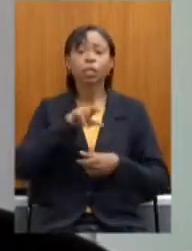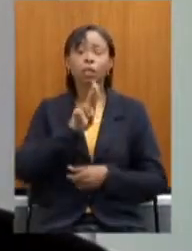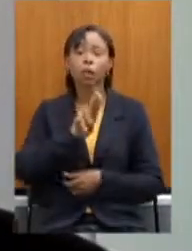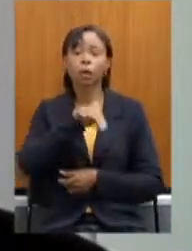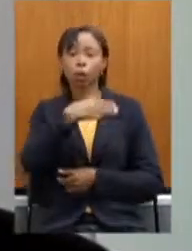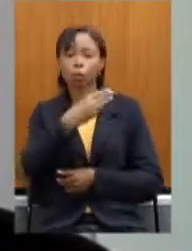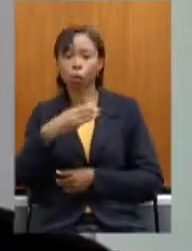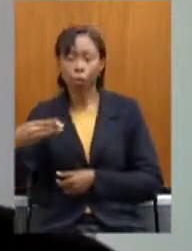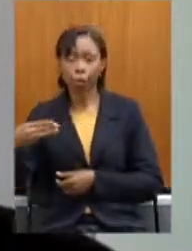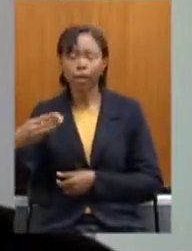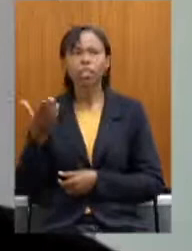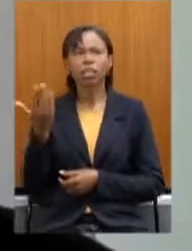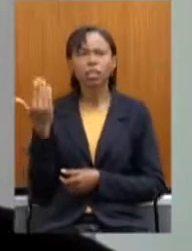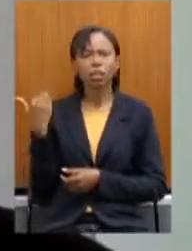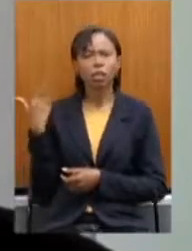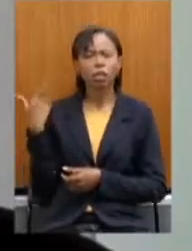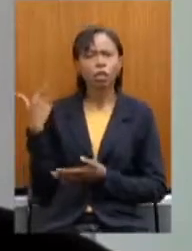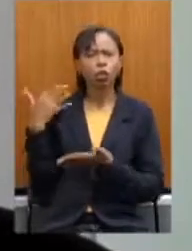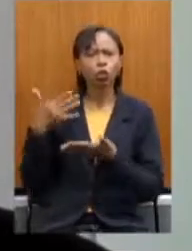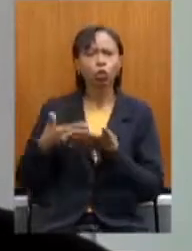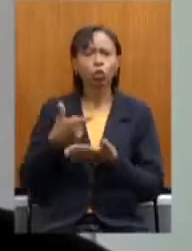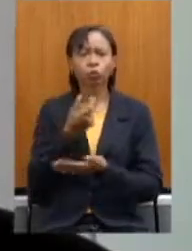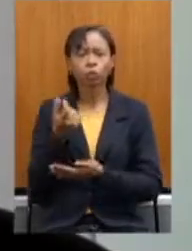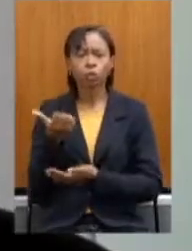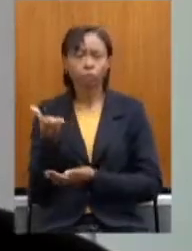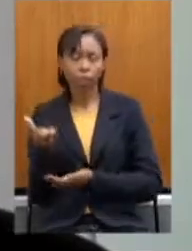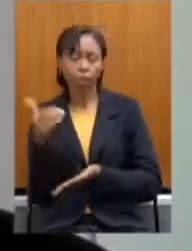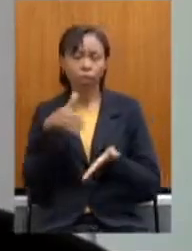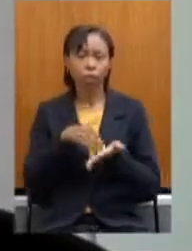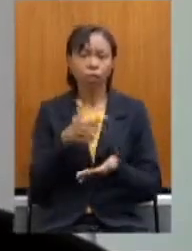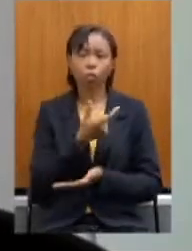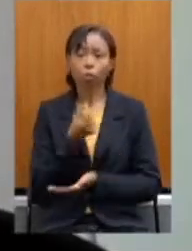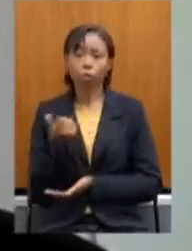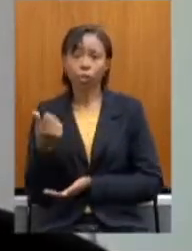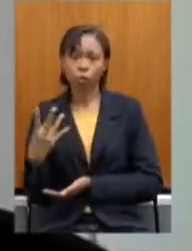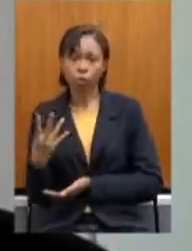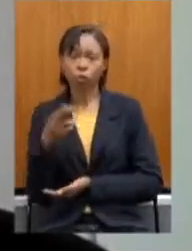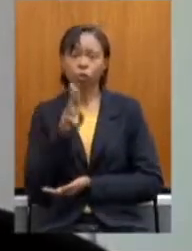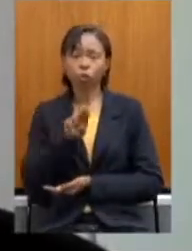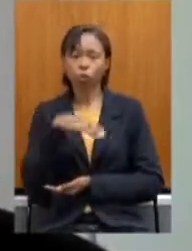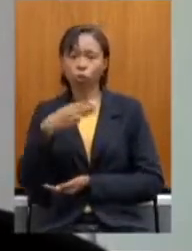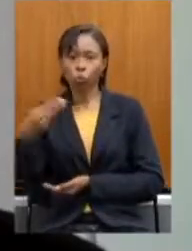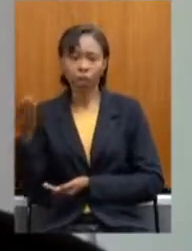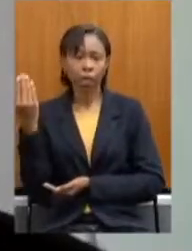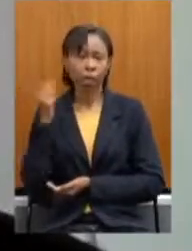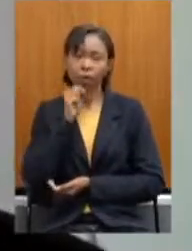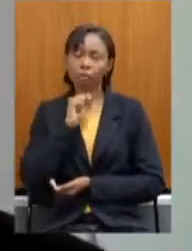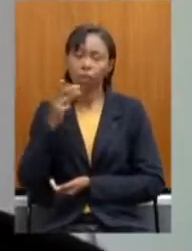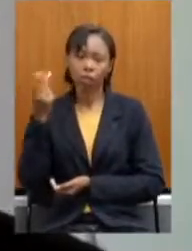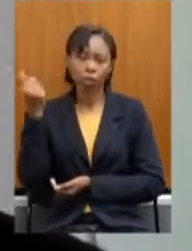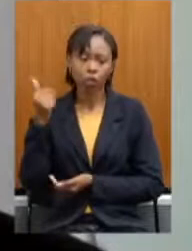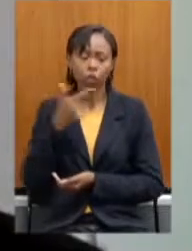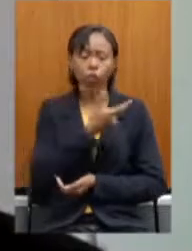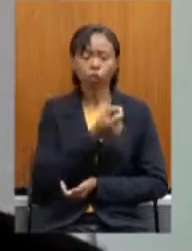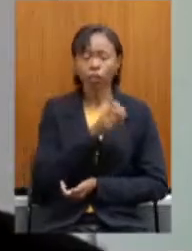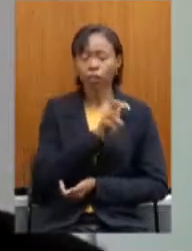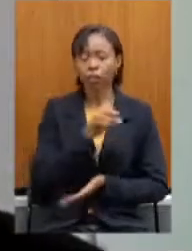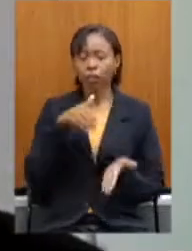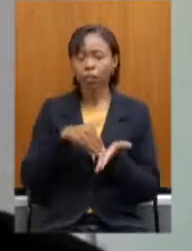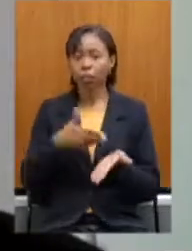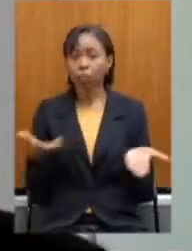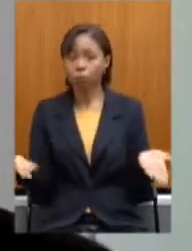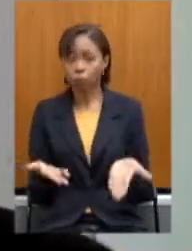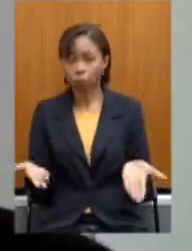estou desde 2006 a 2014 na FEIT UENC, na antiga fundação, e 2015 até hoje,